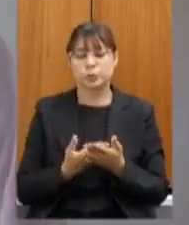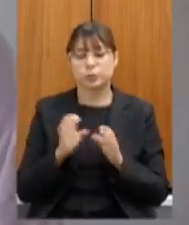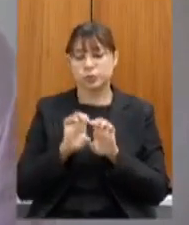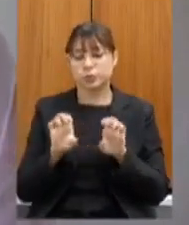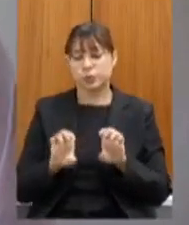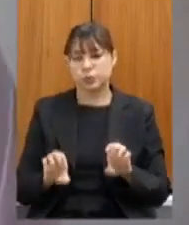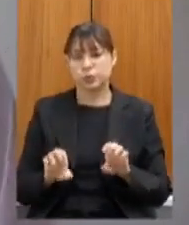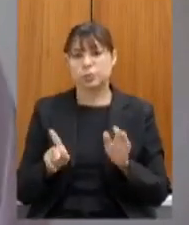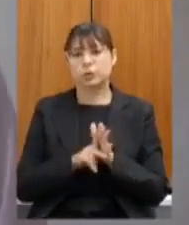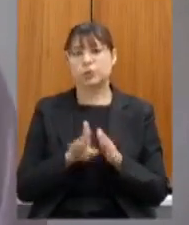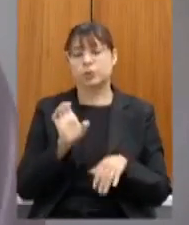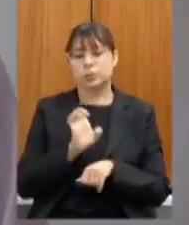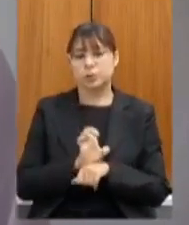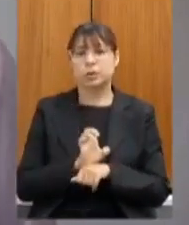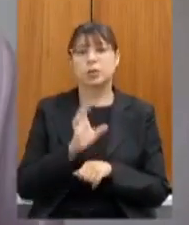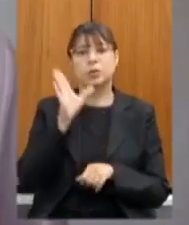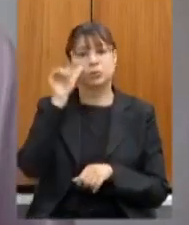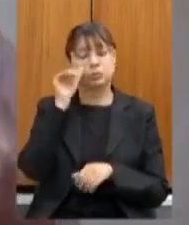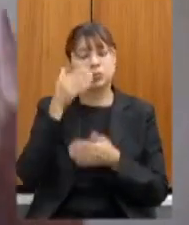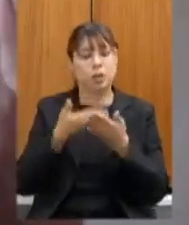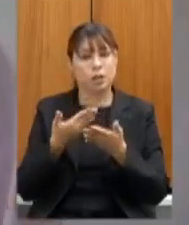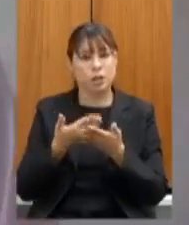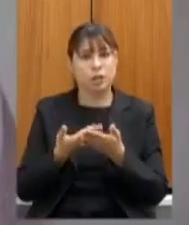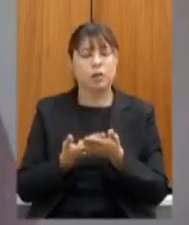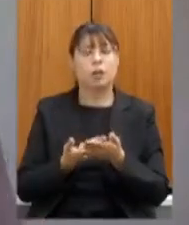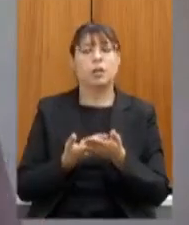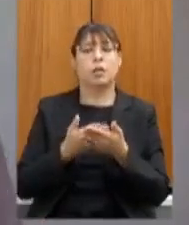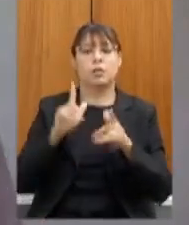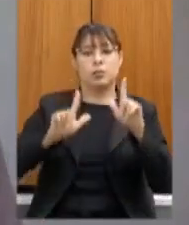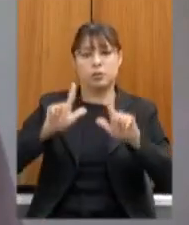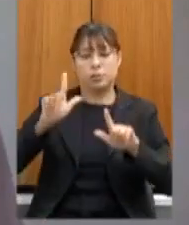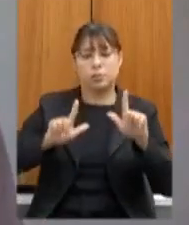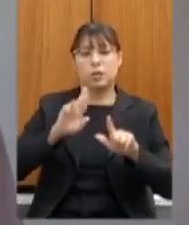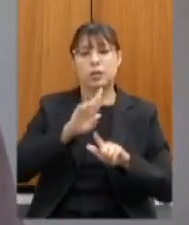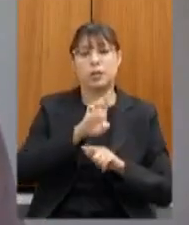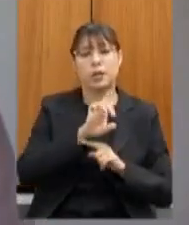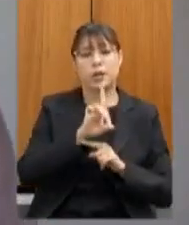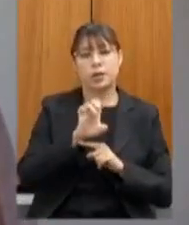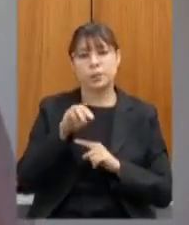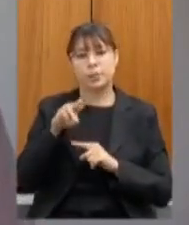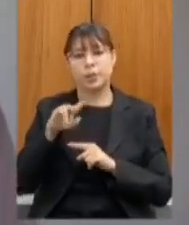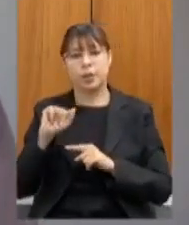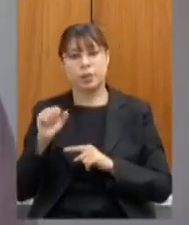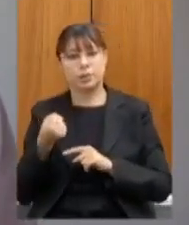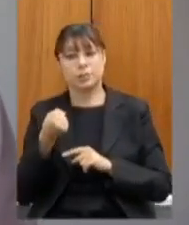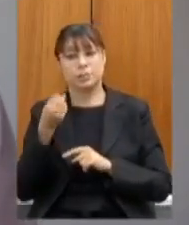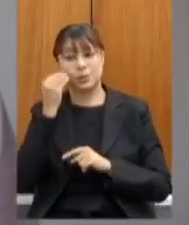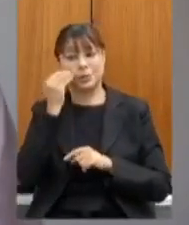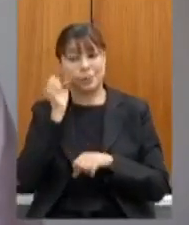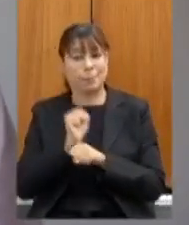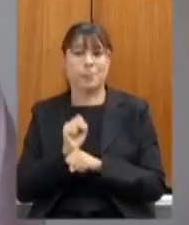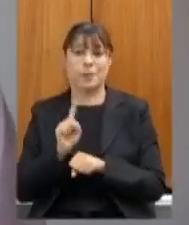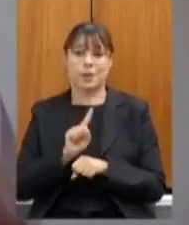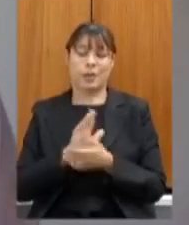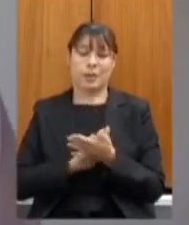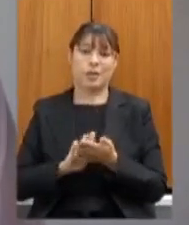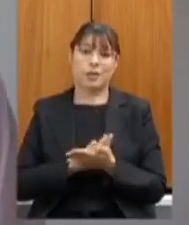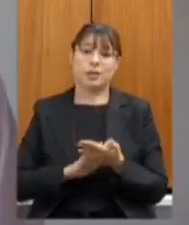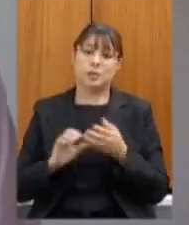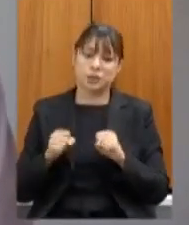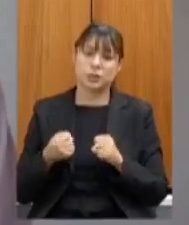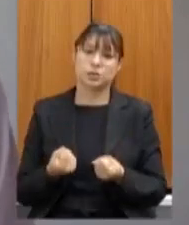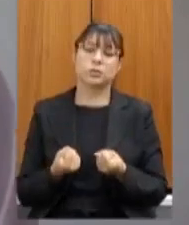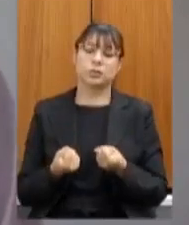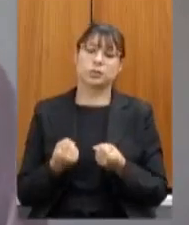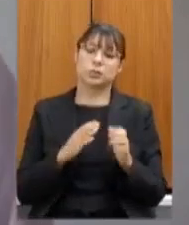assistindo as aulas na rede de minas para conseguir não ficar parado nesse ano conseguir garantir